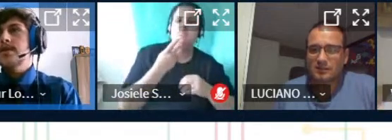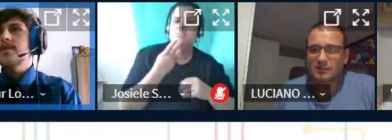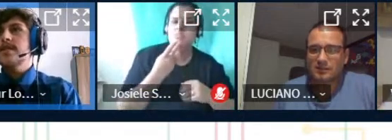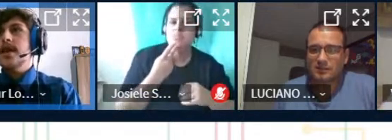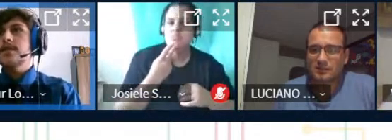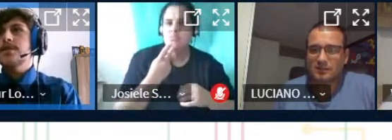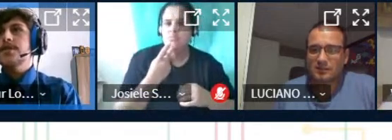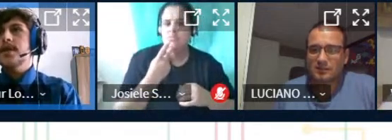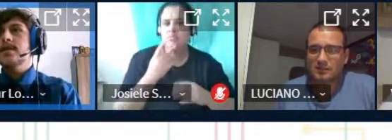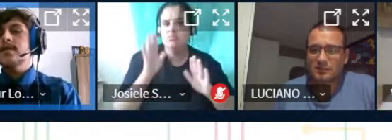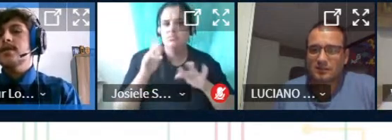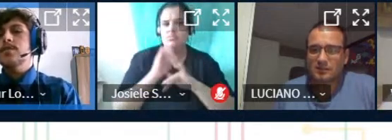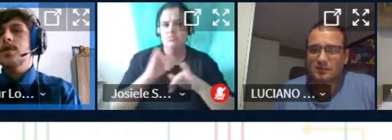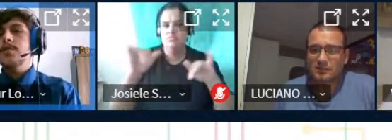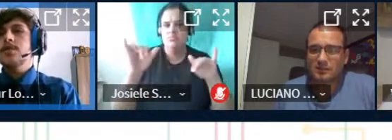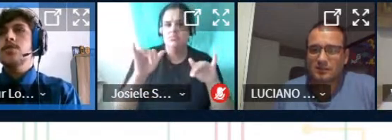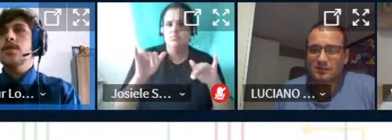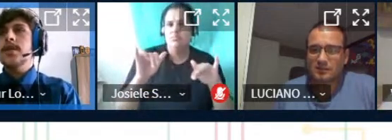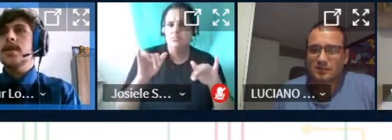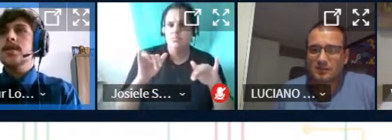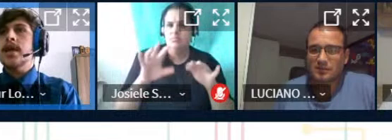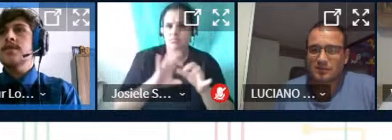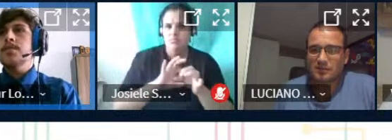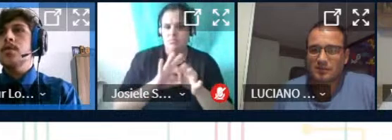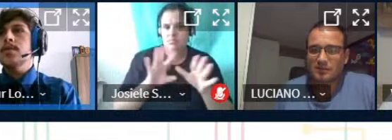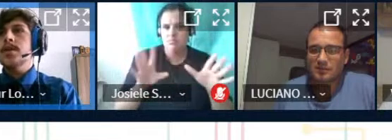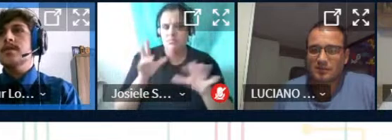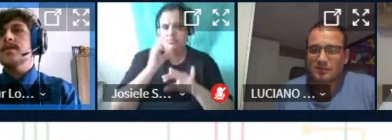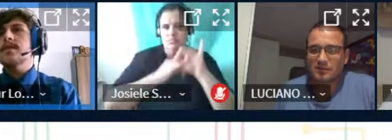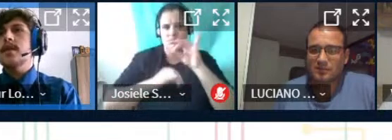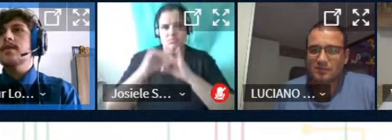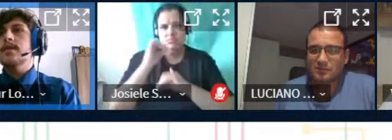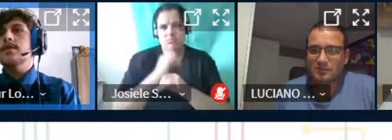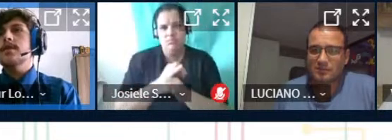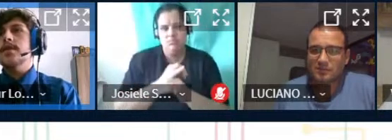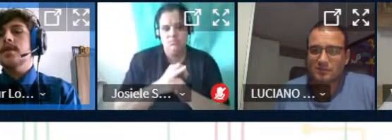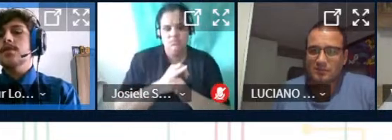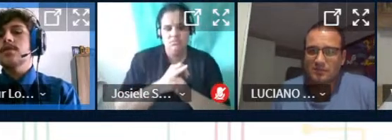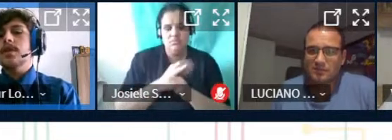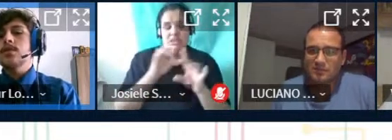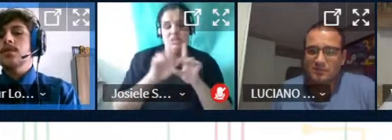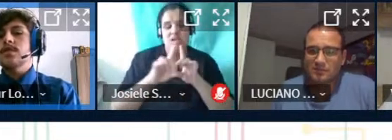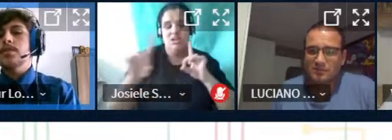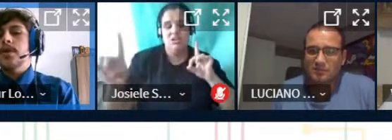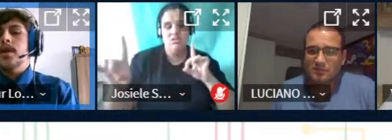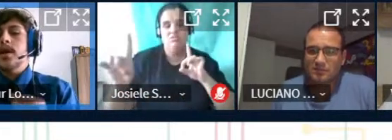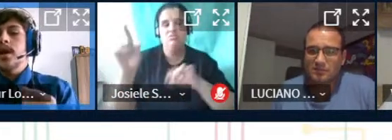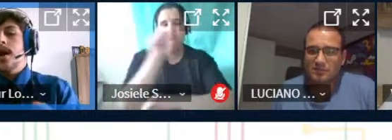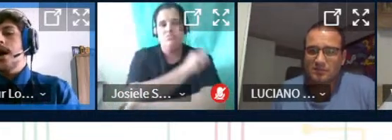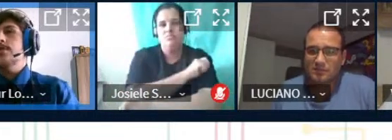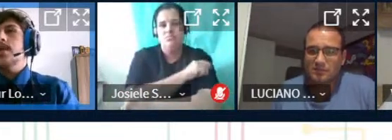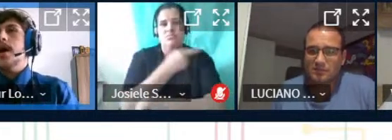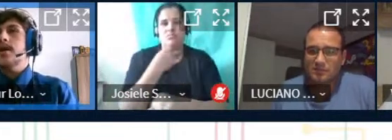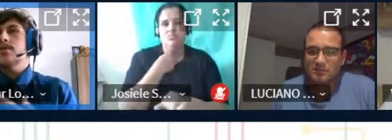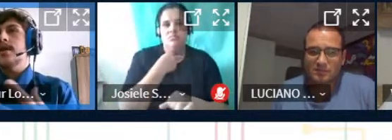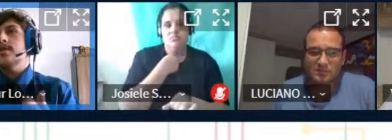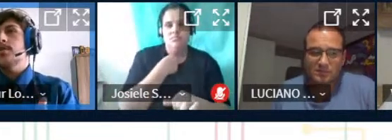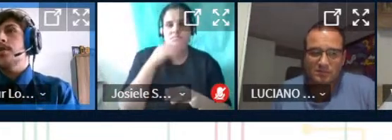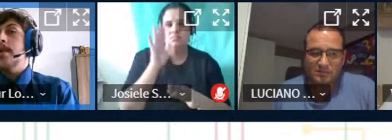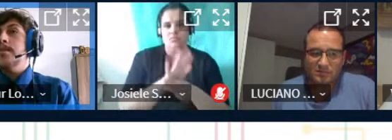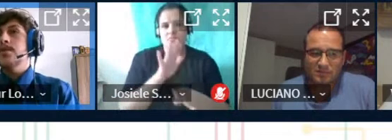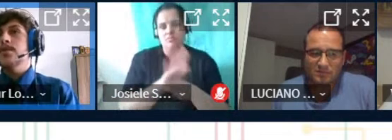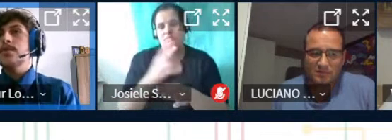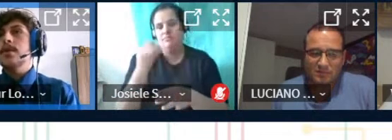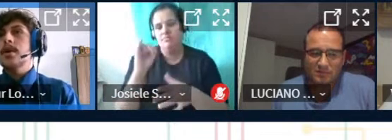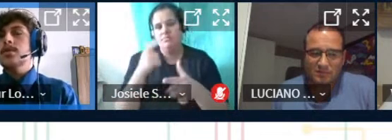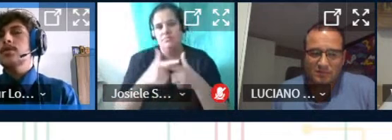como ela disse né a gente fez disponibilizou aqui na internet e por conta dessa distância que a gente estava tentando dos alunos não poder ajudar caso desse